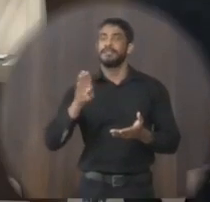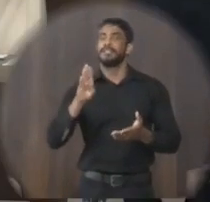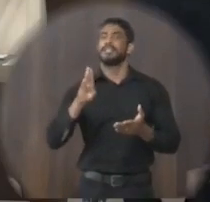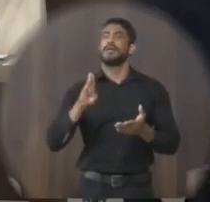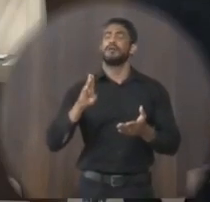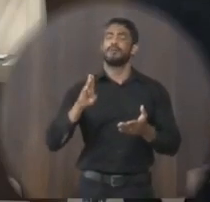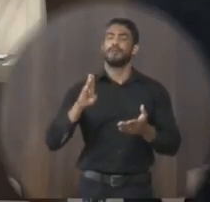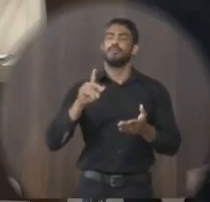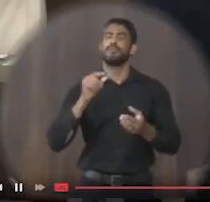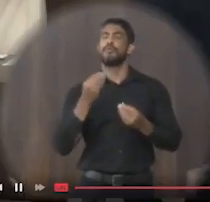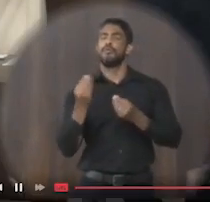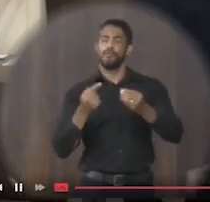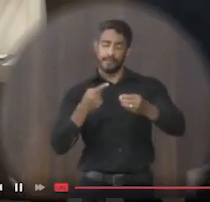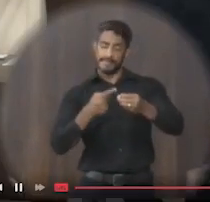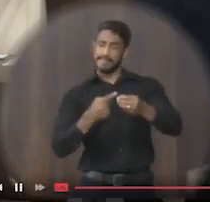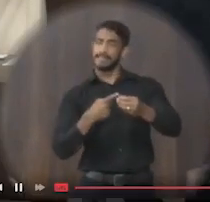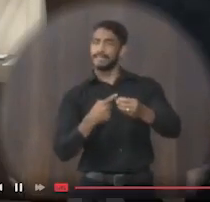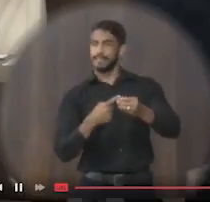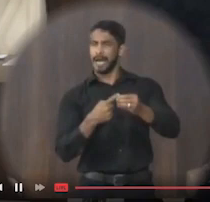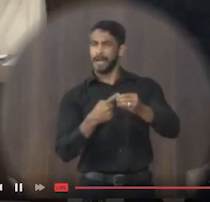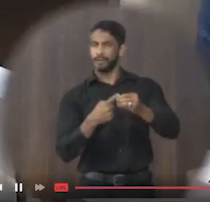cidade de referência e positivo.